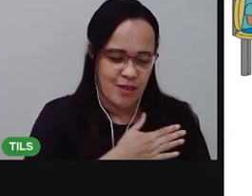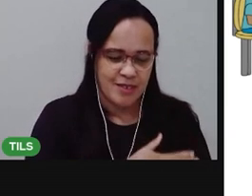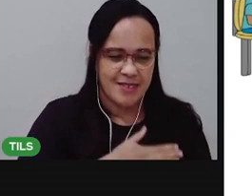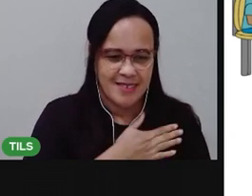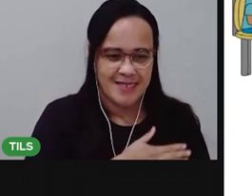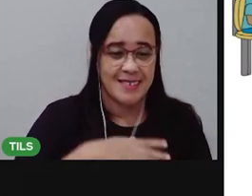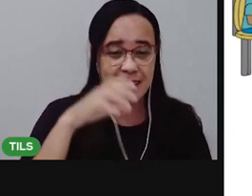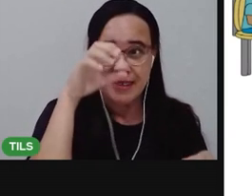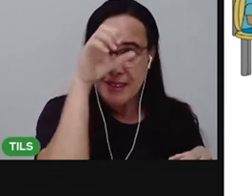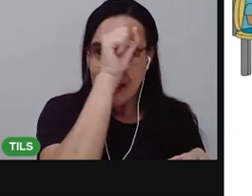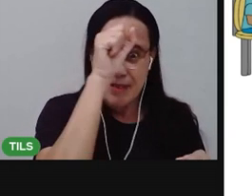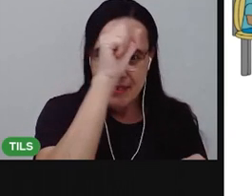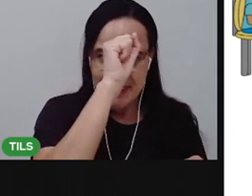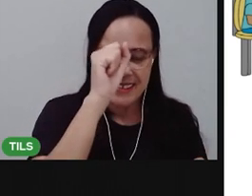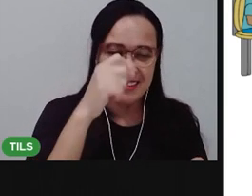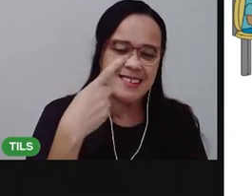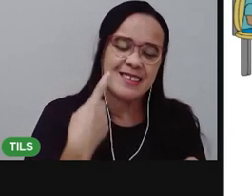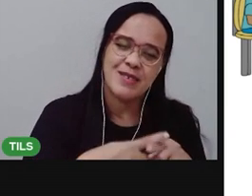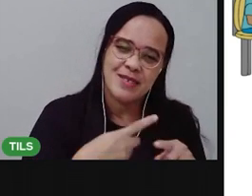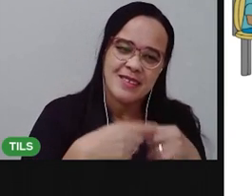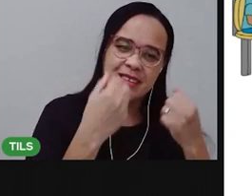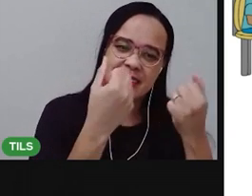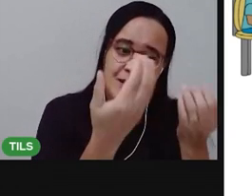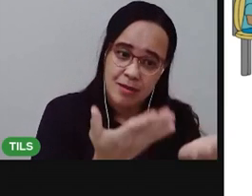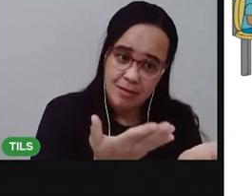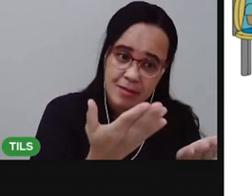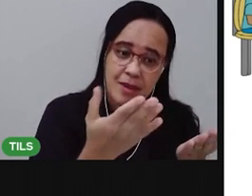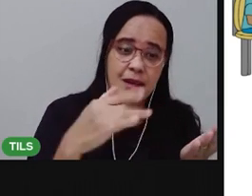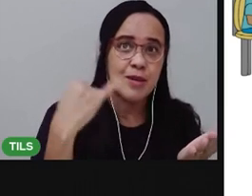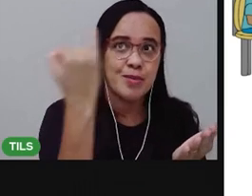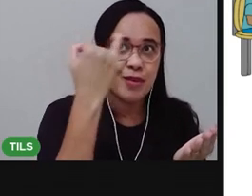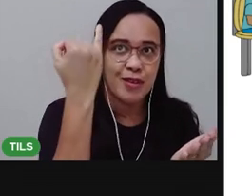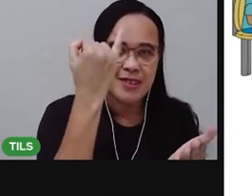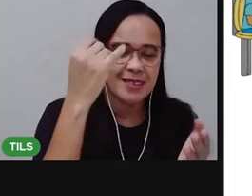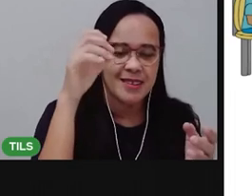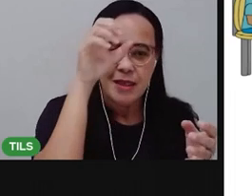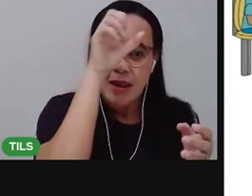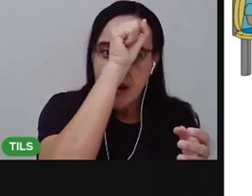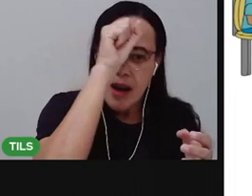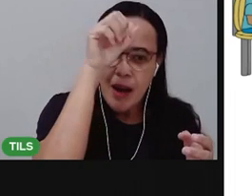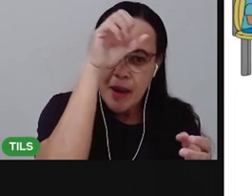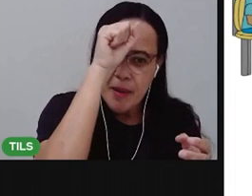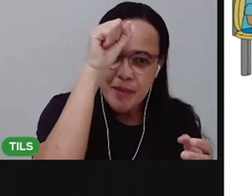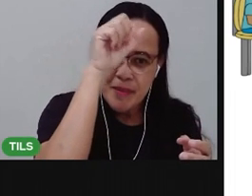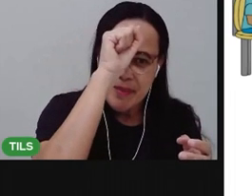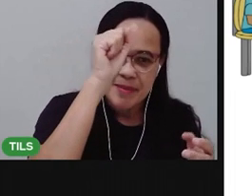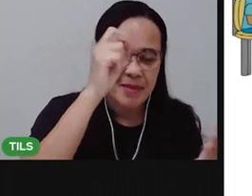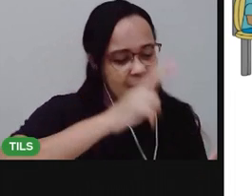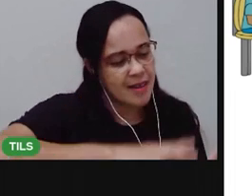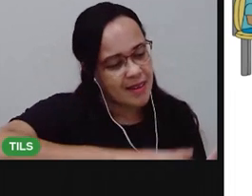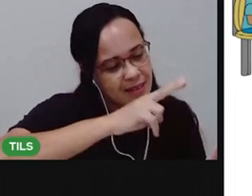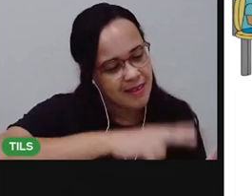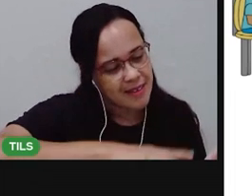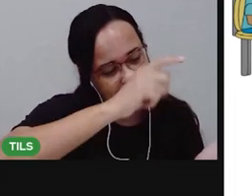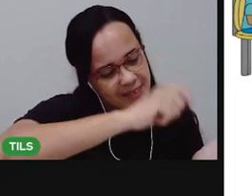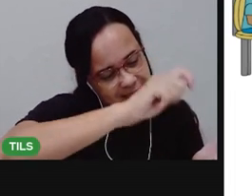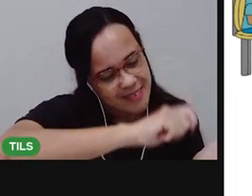Porque é isso que a gente quer, que você aprenda. Que você aprenda a ler e a escrever.